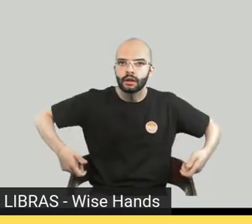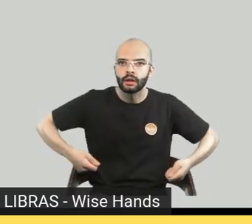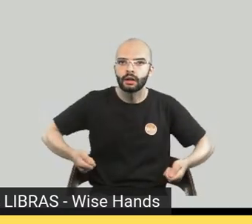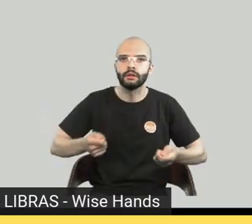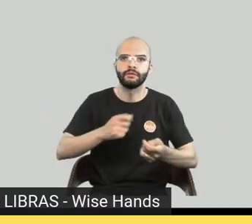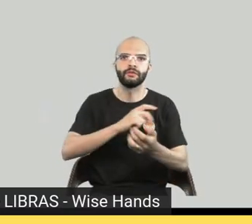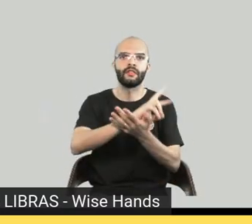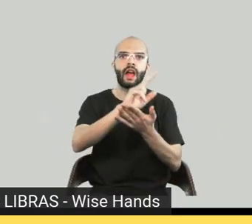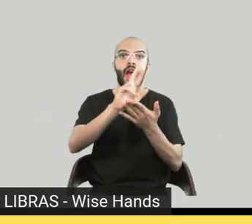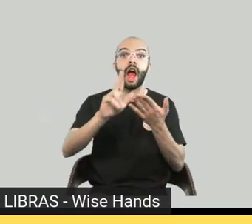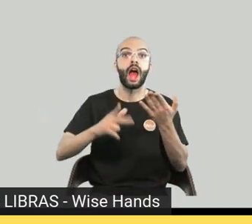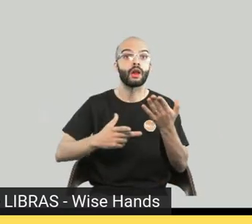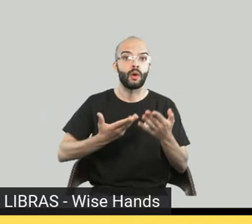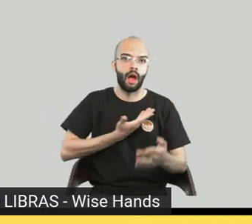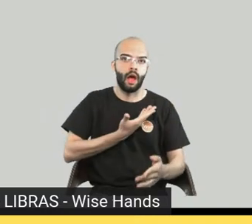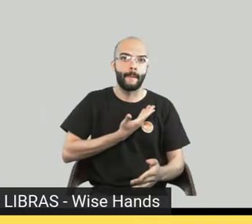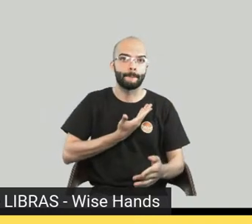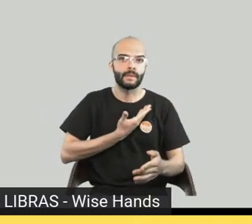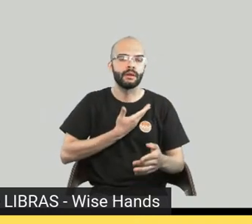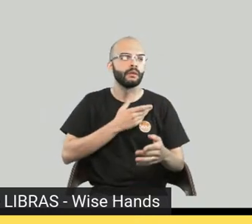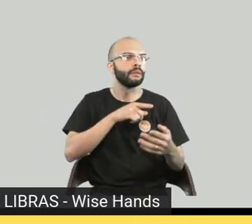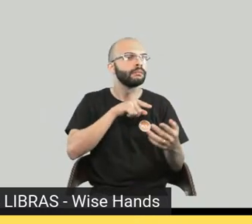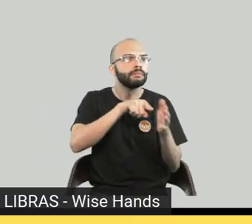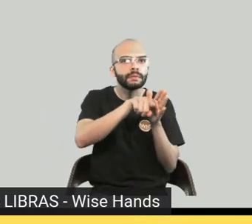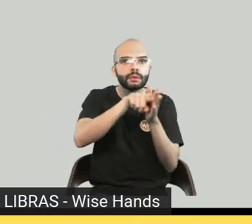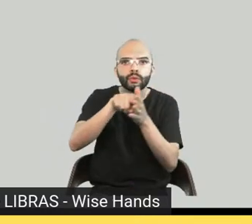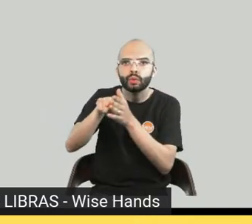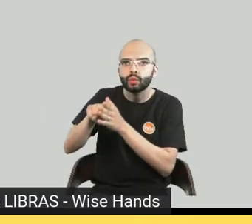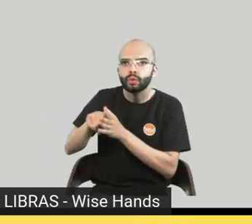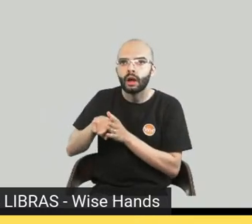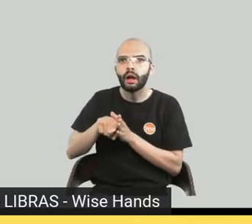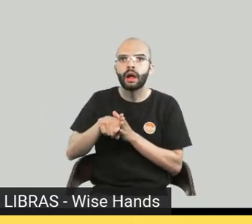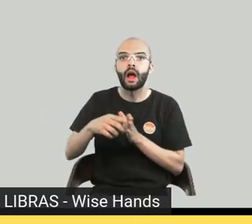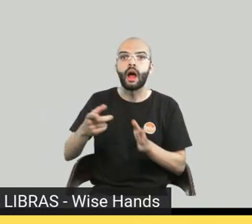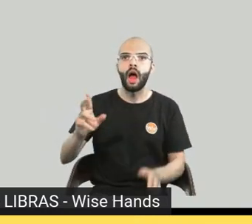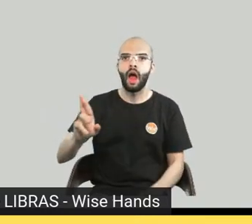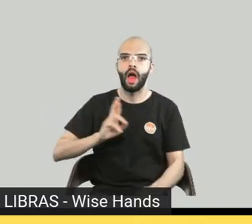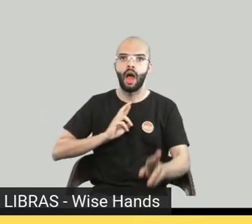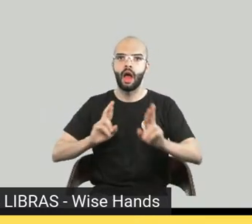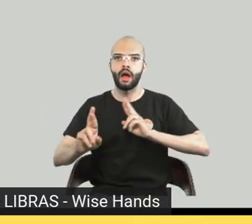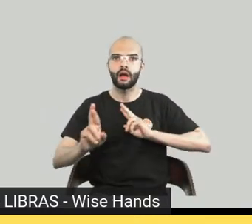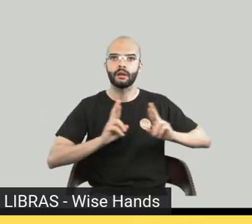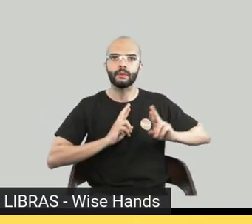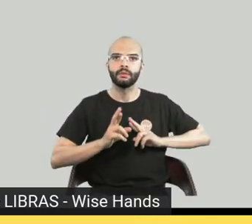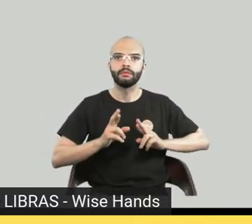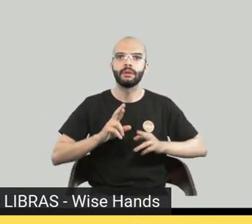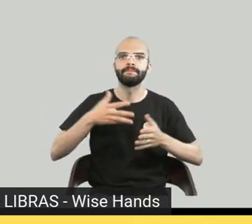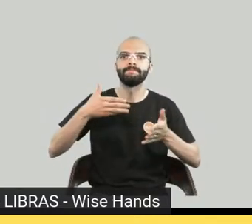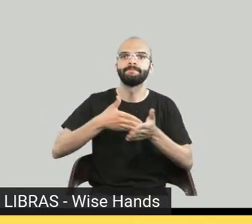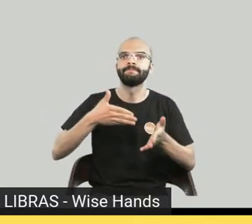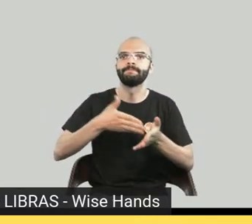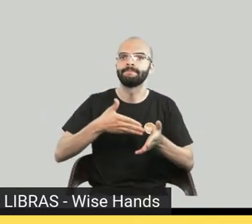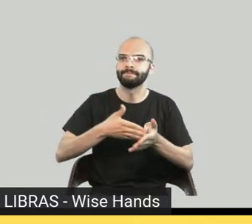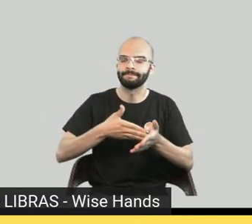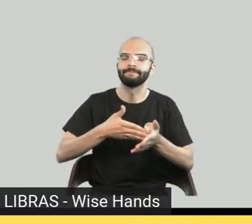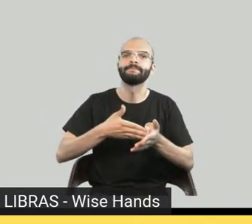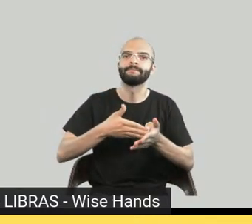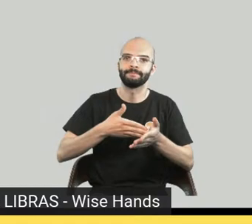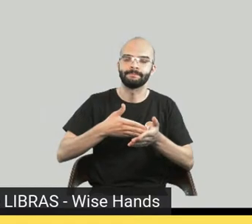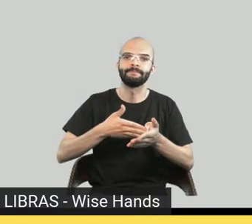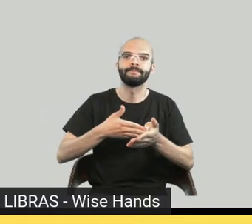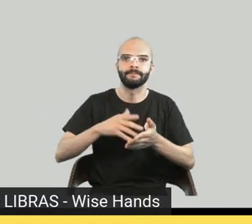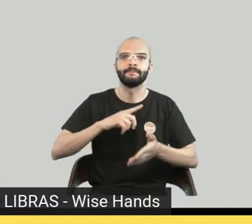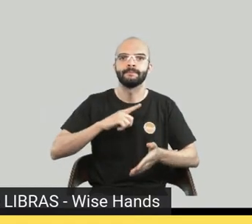entendemos algumas dificuldades e o que que a gente poderia fazer. a coisa mais bonita é você conseguir compartilhar